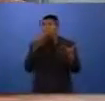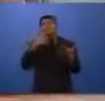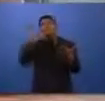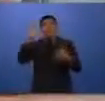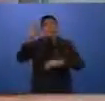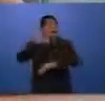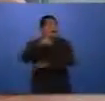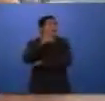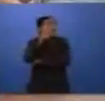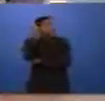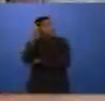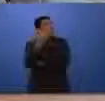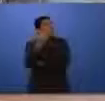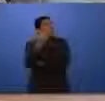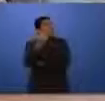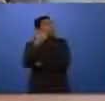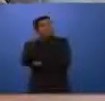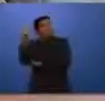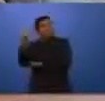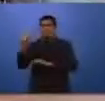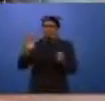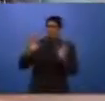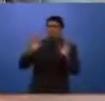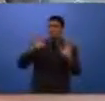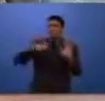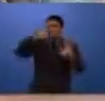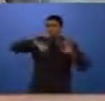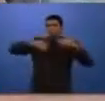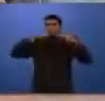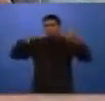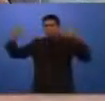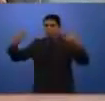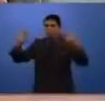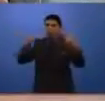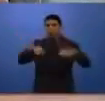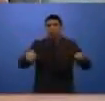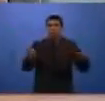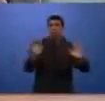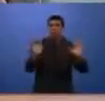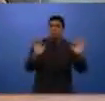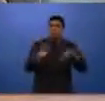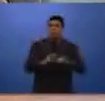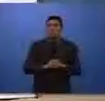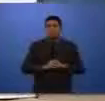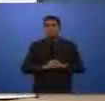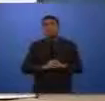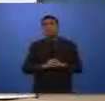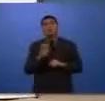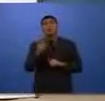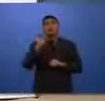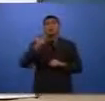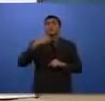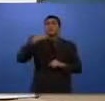ele não precisa dizer para os outros, ah, eu fiz uma denúncia pelo 8-1. Então, aí ele me estaria expondo a sua identidade. Mas